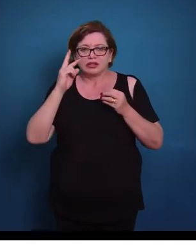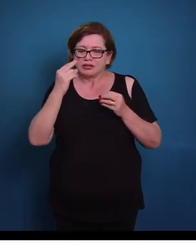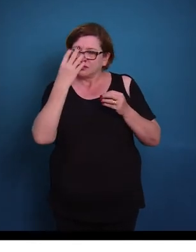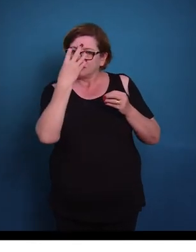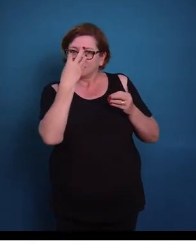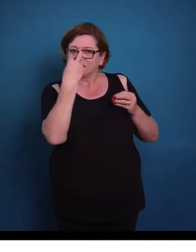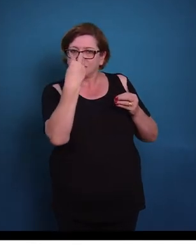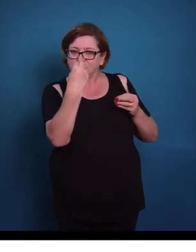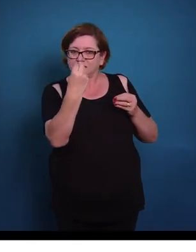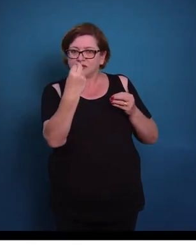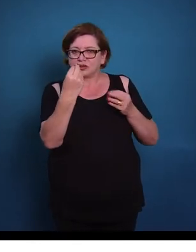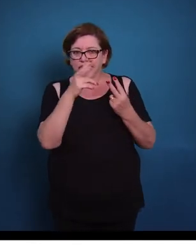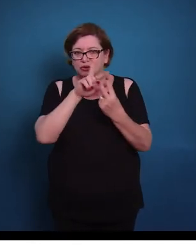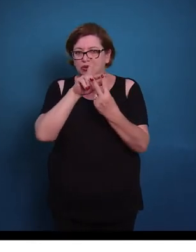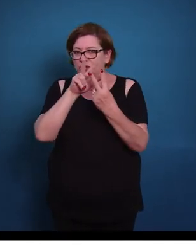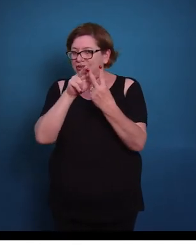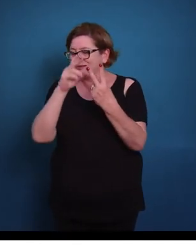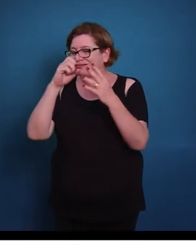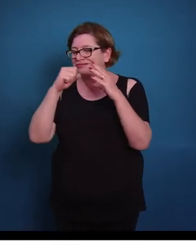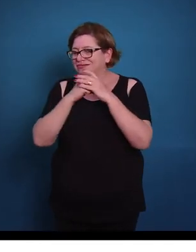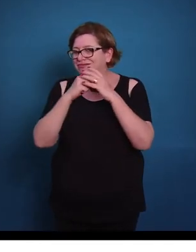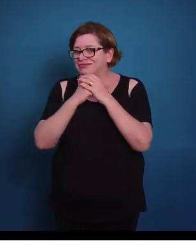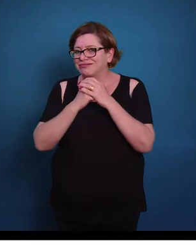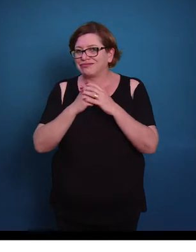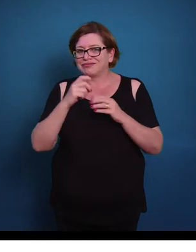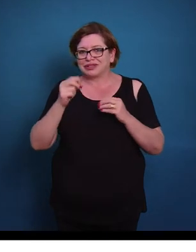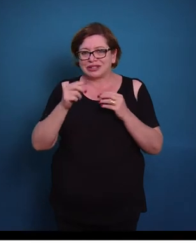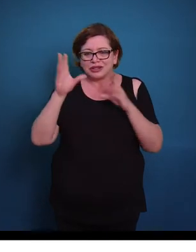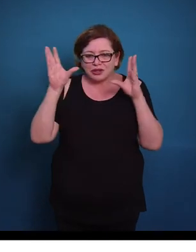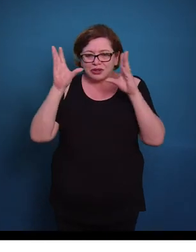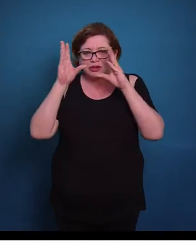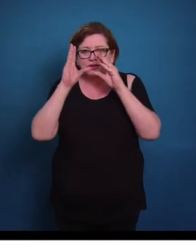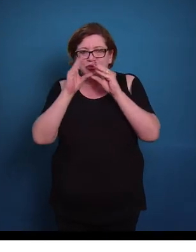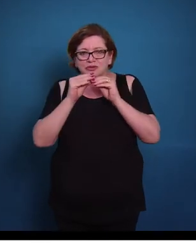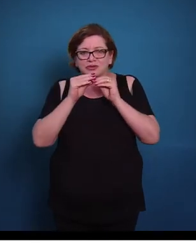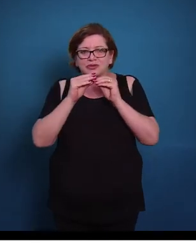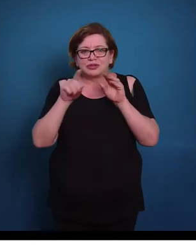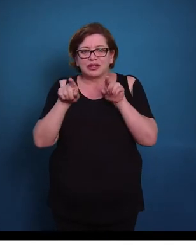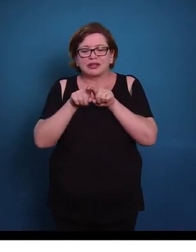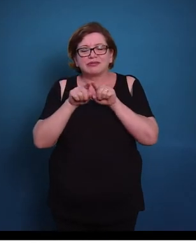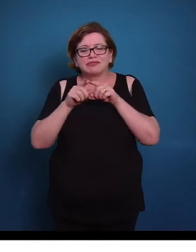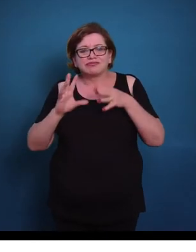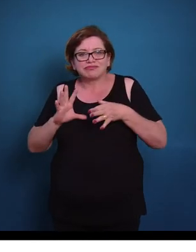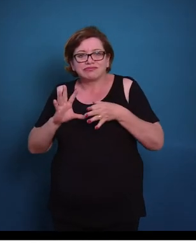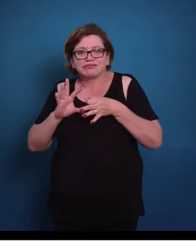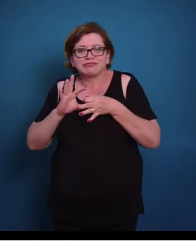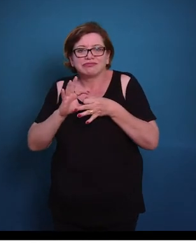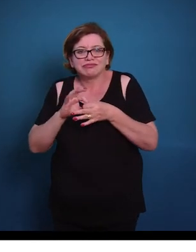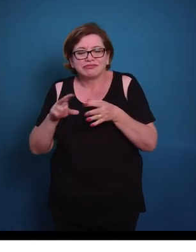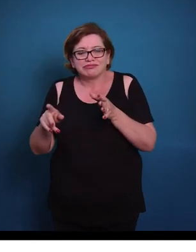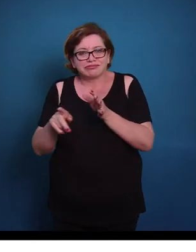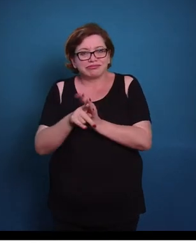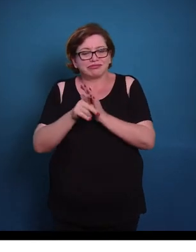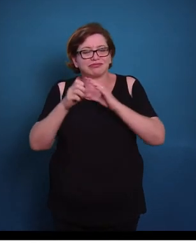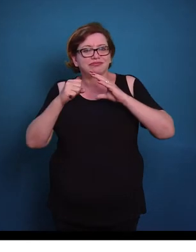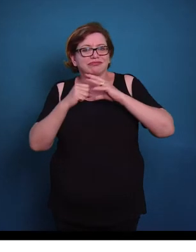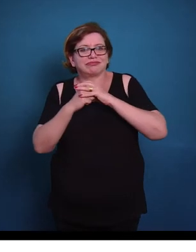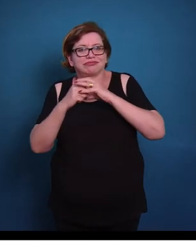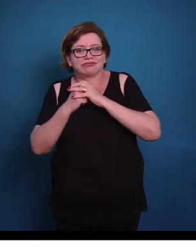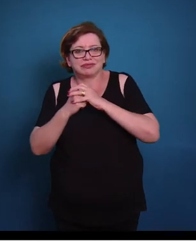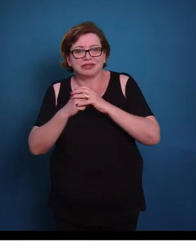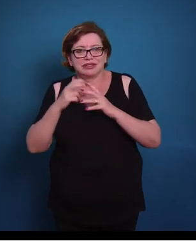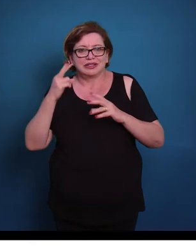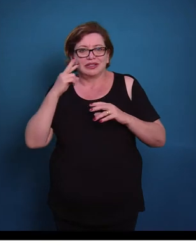eletrônica mostrando duas células, e note que nós temos aqui essa região mais escura, é a região de conexão entre essas duas células. Então há uma